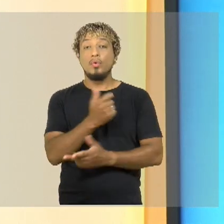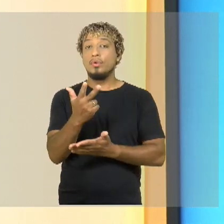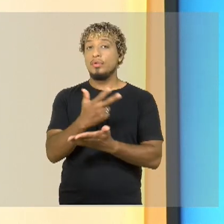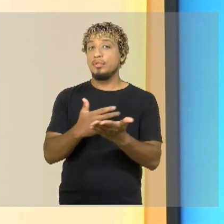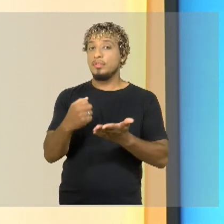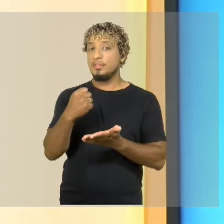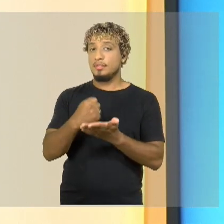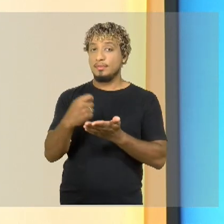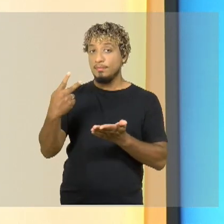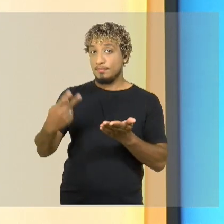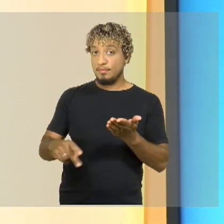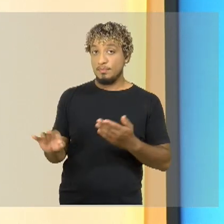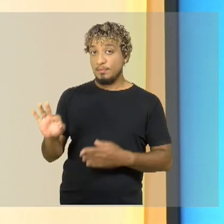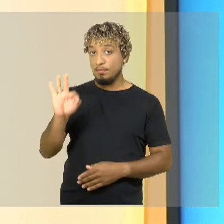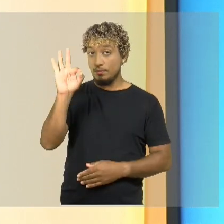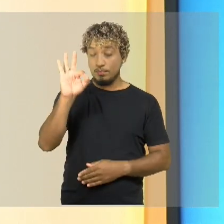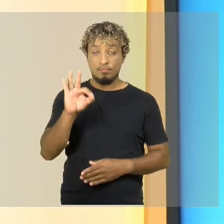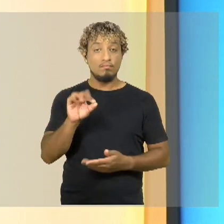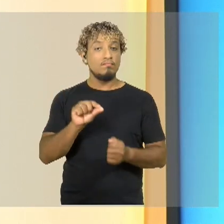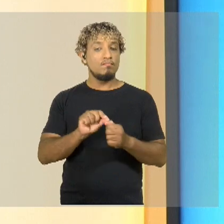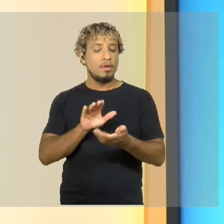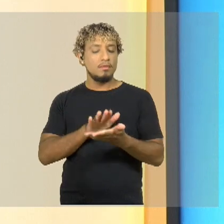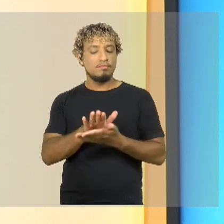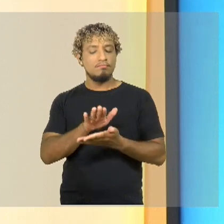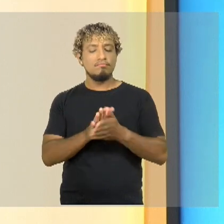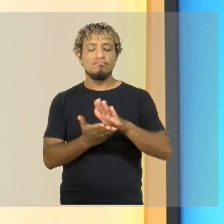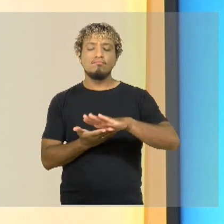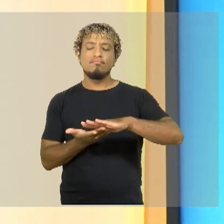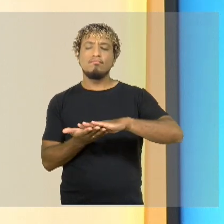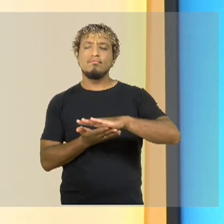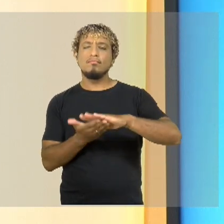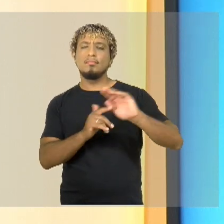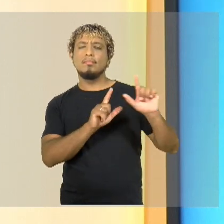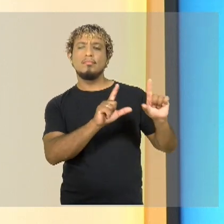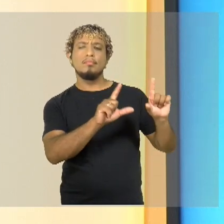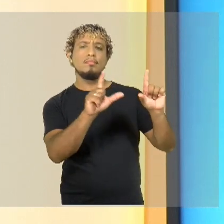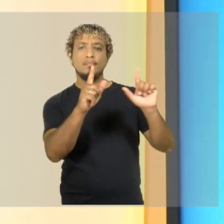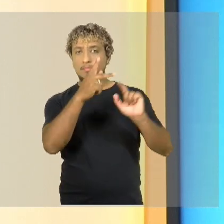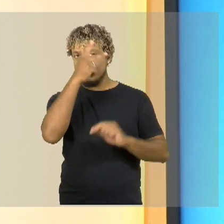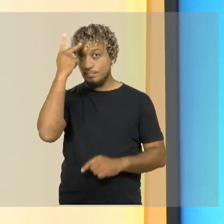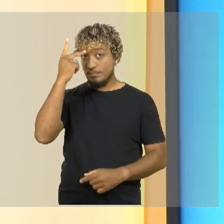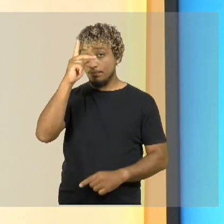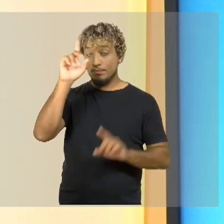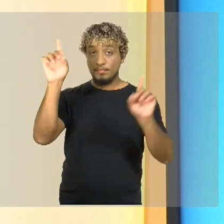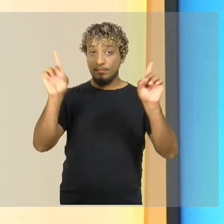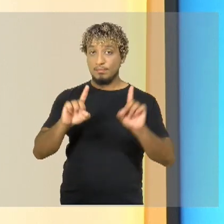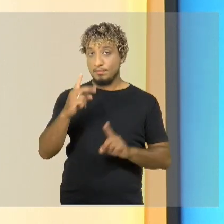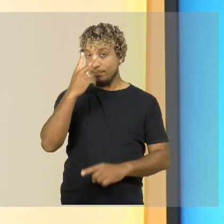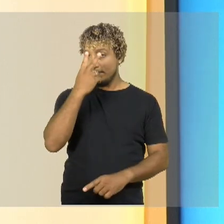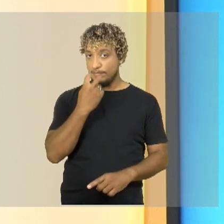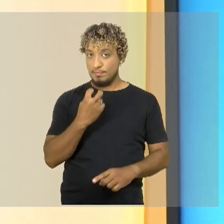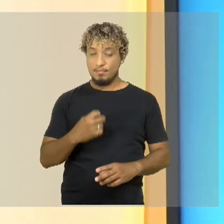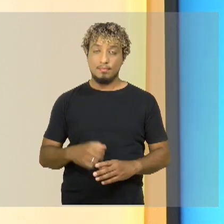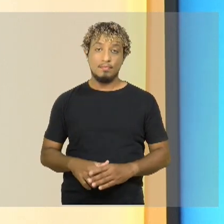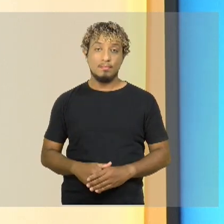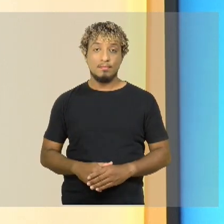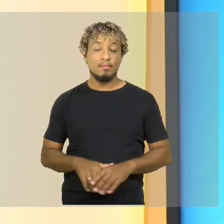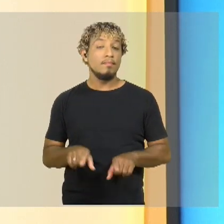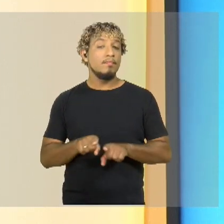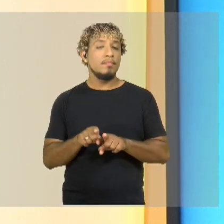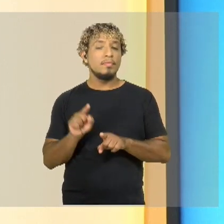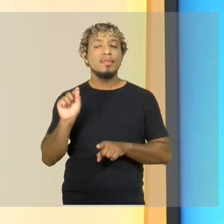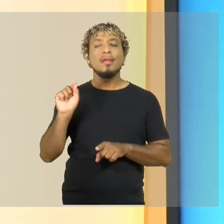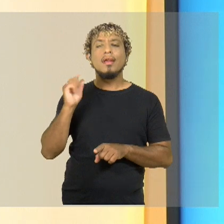confeccionam azulezo tátil para pessoas com deficiência visual e no quadro quem entende do assunto saiba como